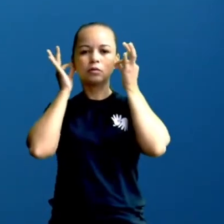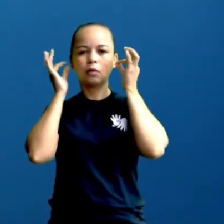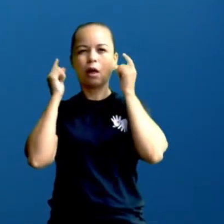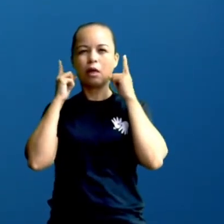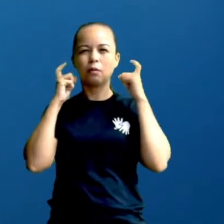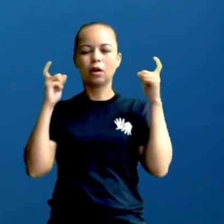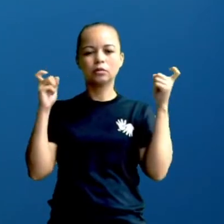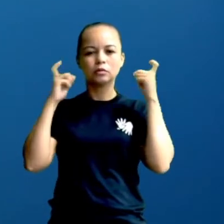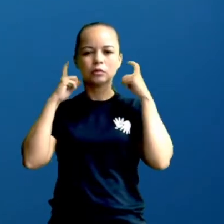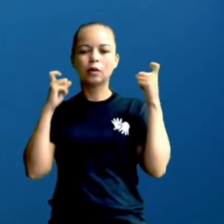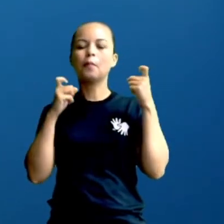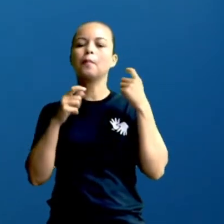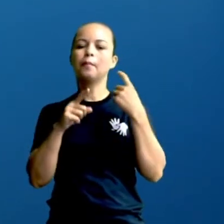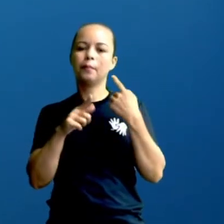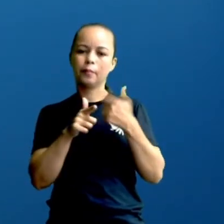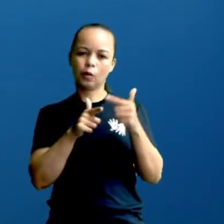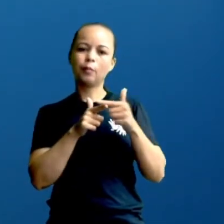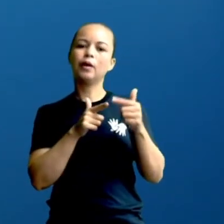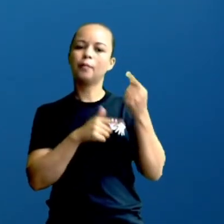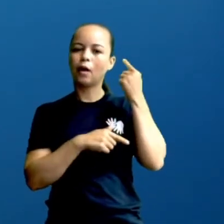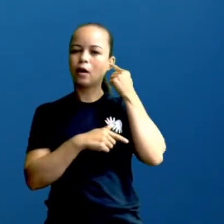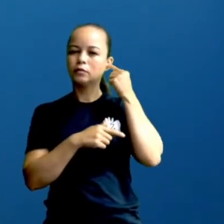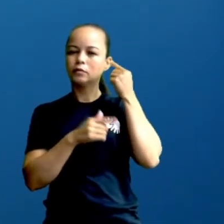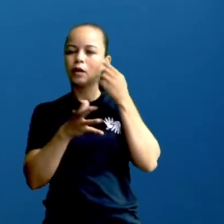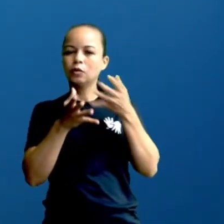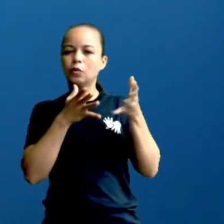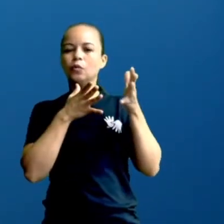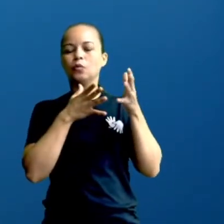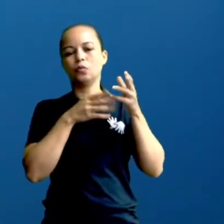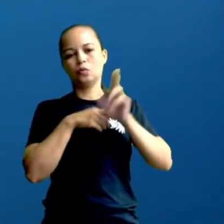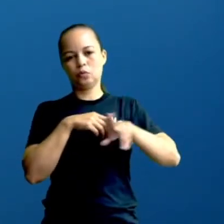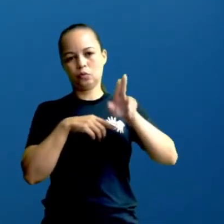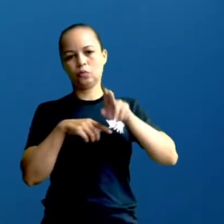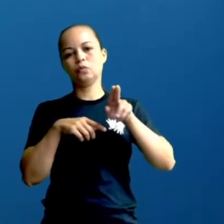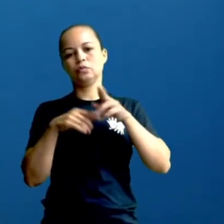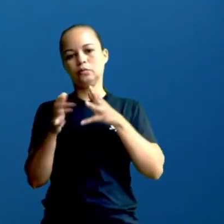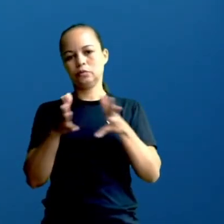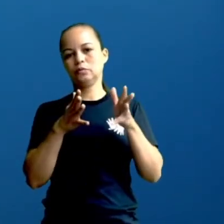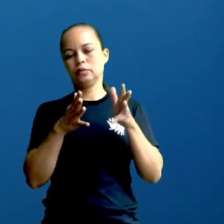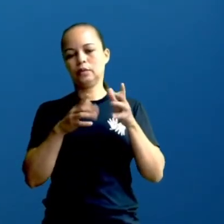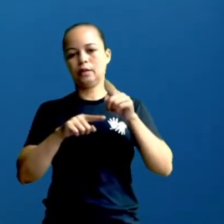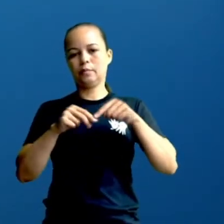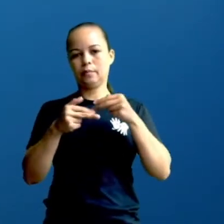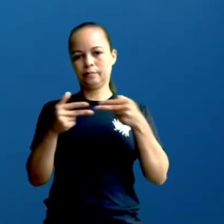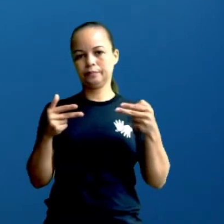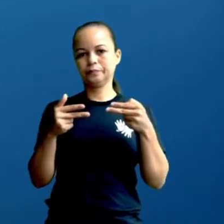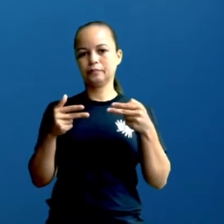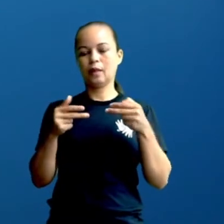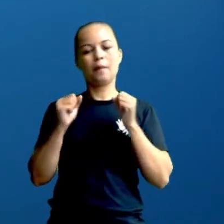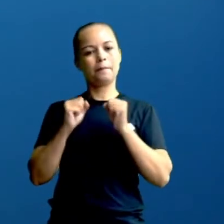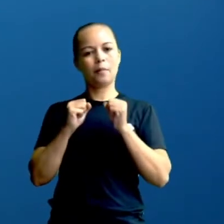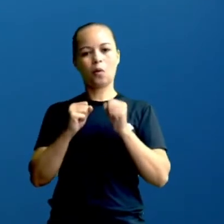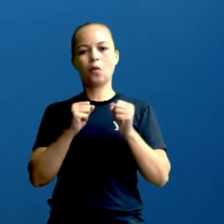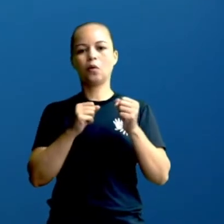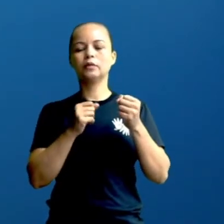prejudicar nossa audição, o uso excessivo também dos aparelhos eletrônicos podem danificar a nossa audição, se